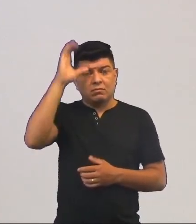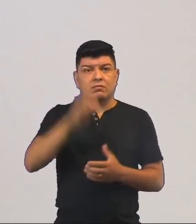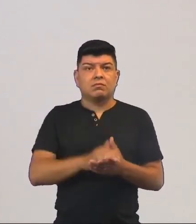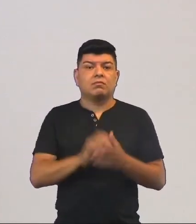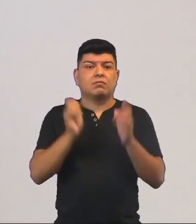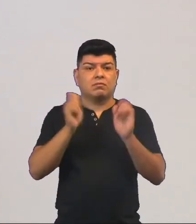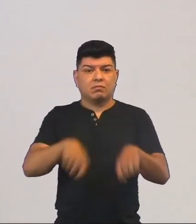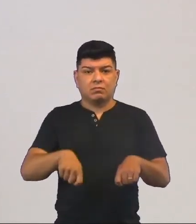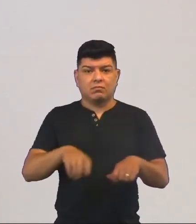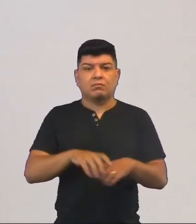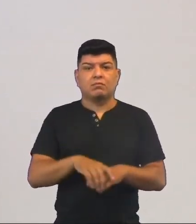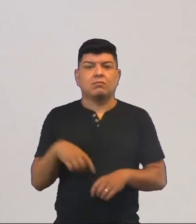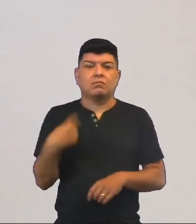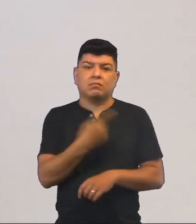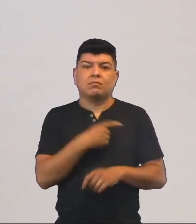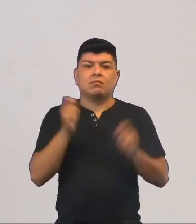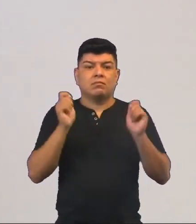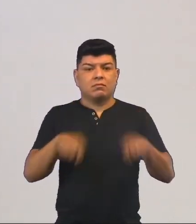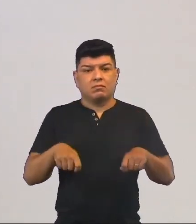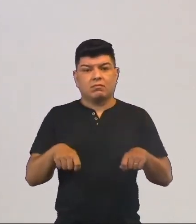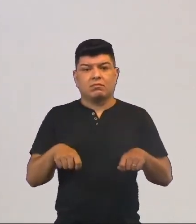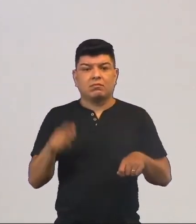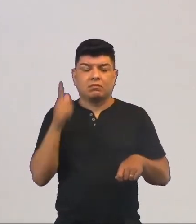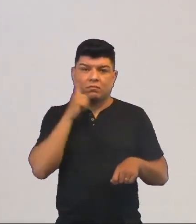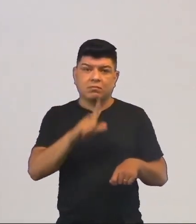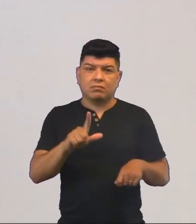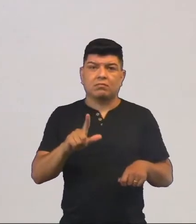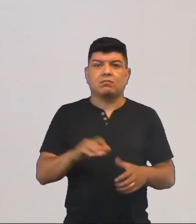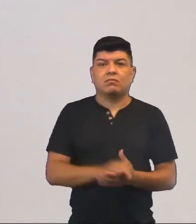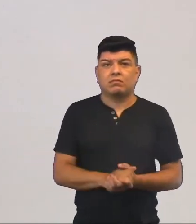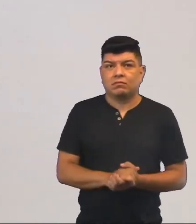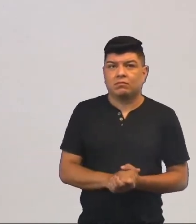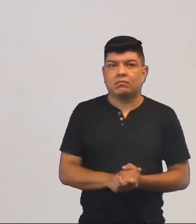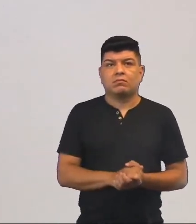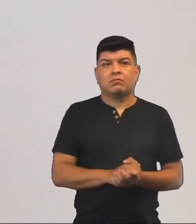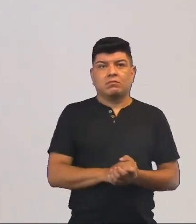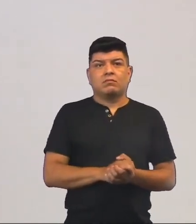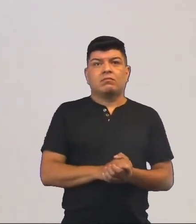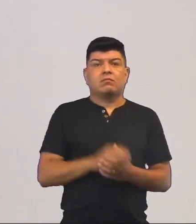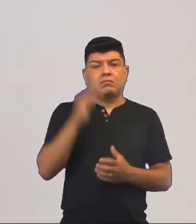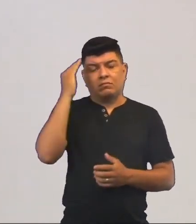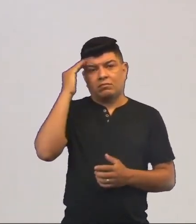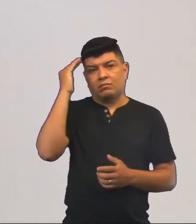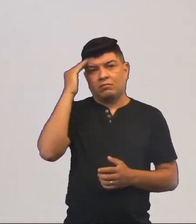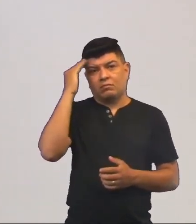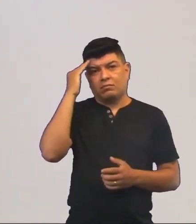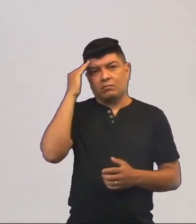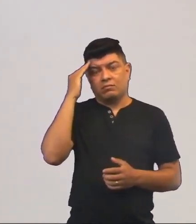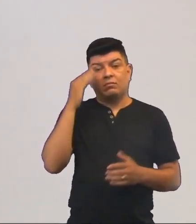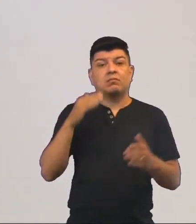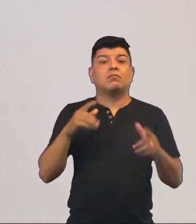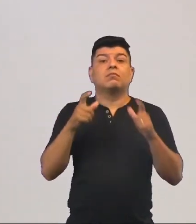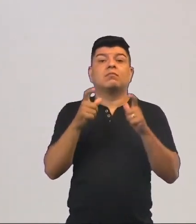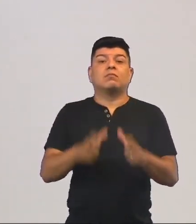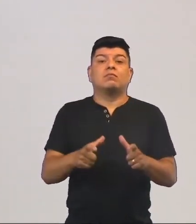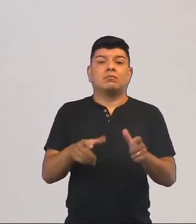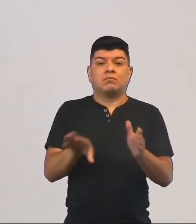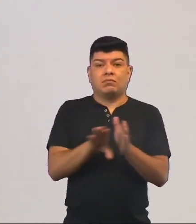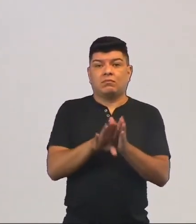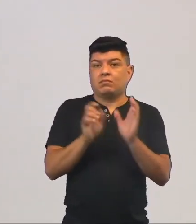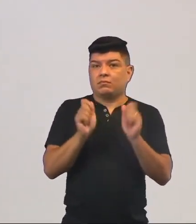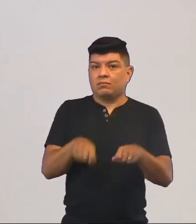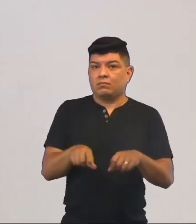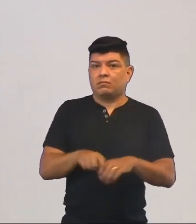o potencial que nós podemos alcançar, aquilo que nós podemos entender que até onde nós podemos chegar,